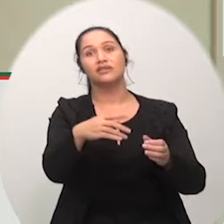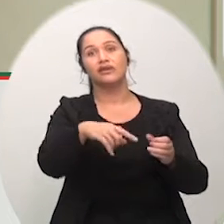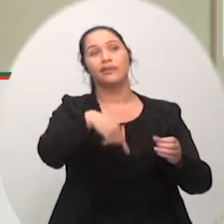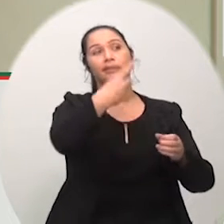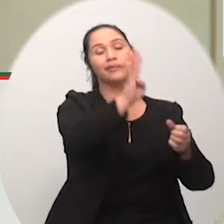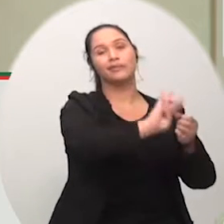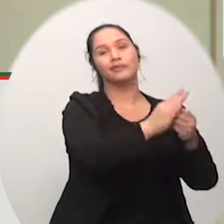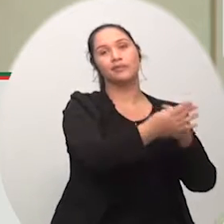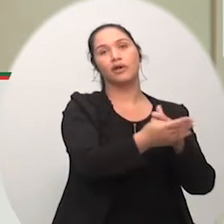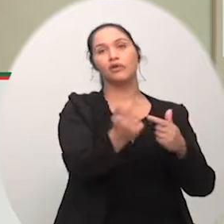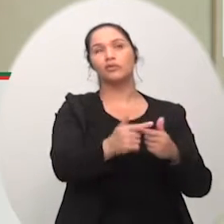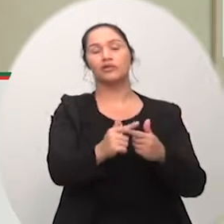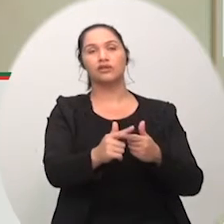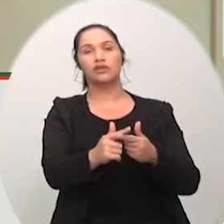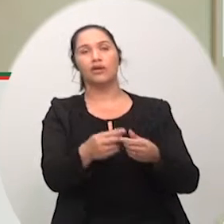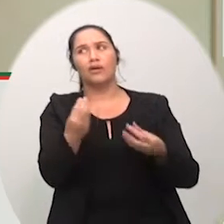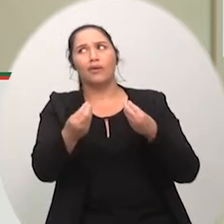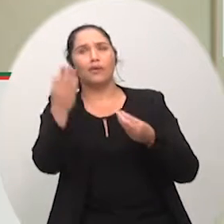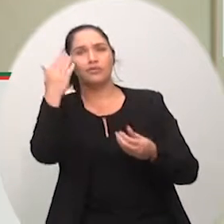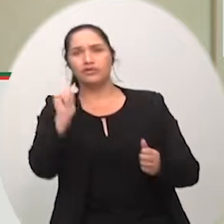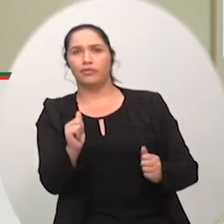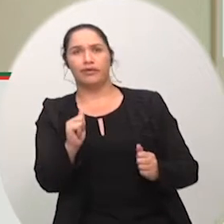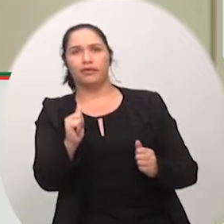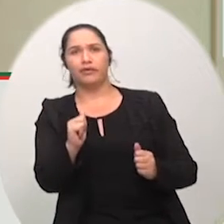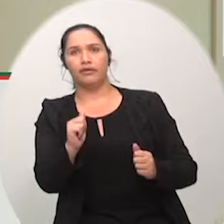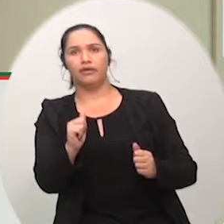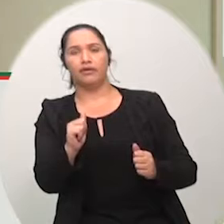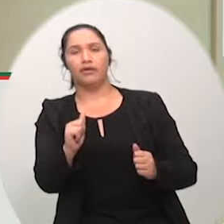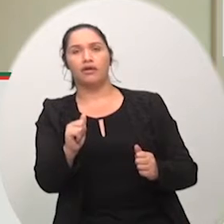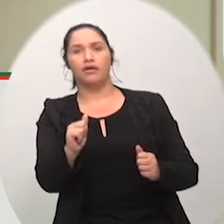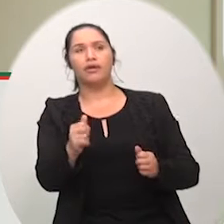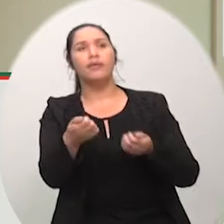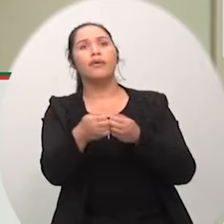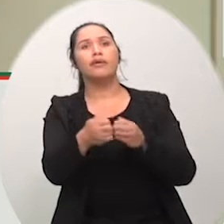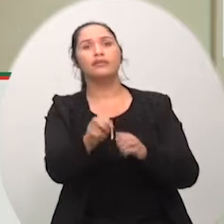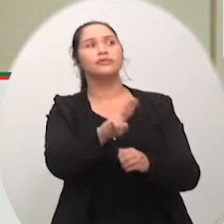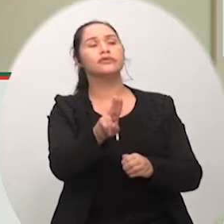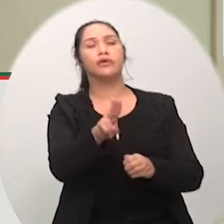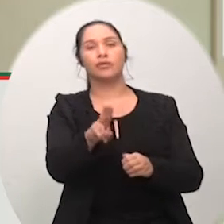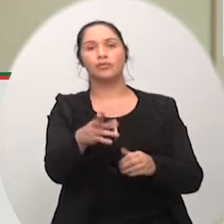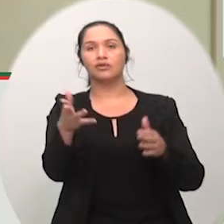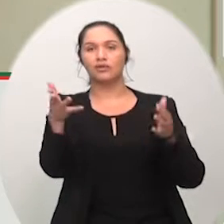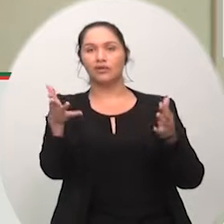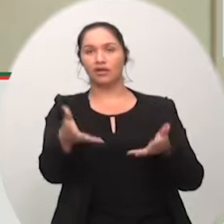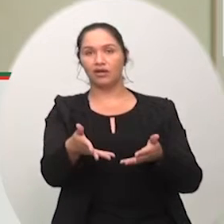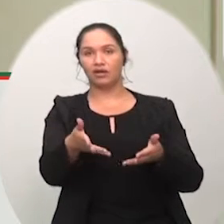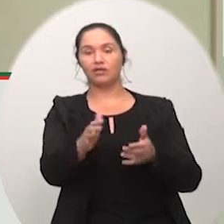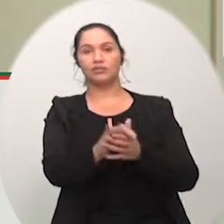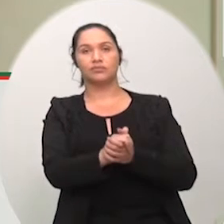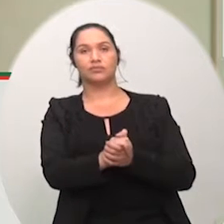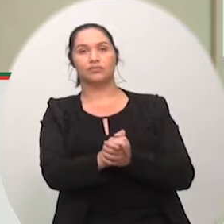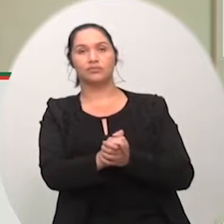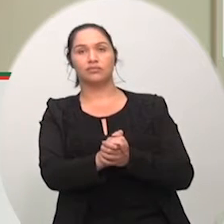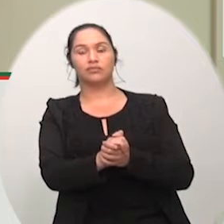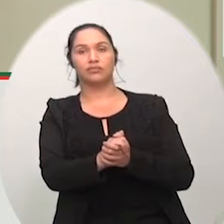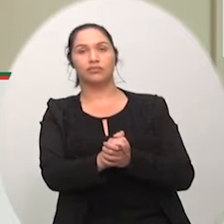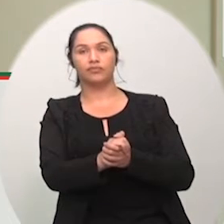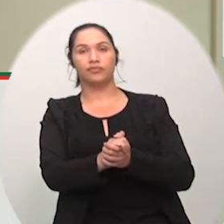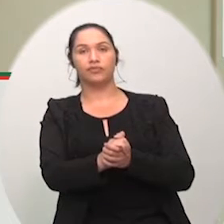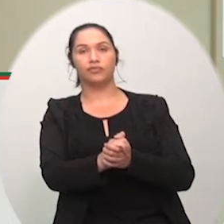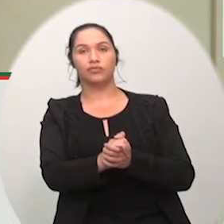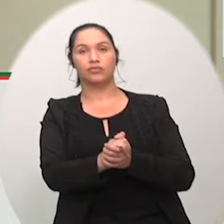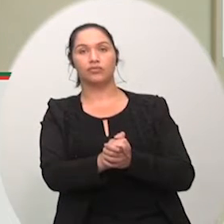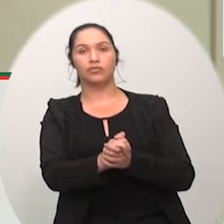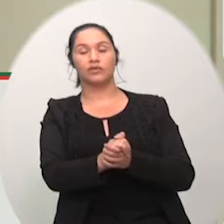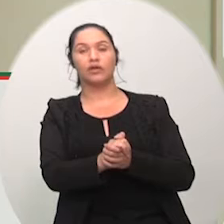então nós já temos aqui a identificação dos horários e da linha mas nós não sabemos o deficiente visual não sabe